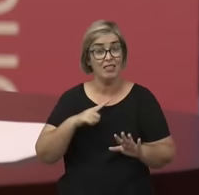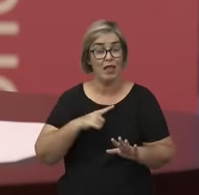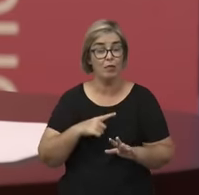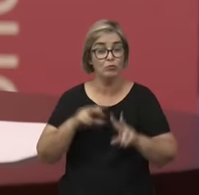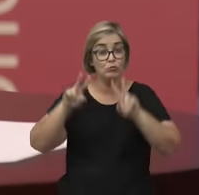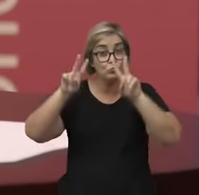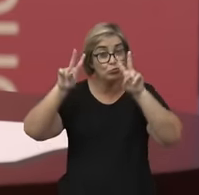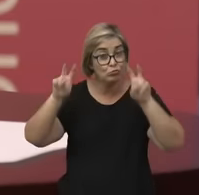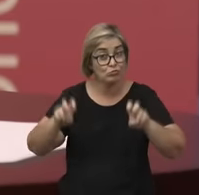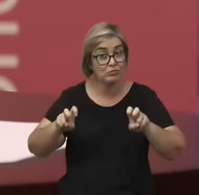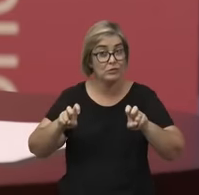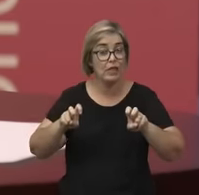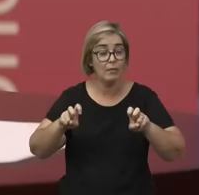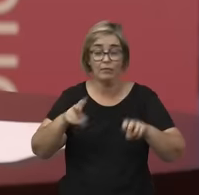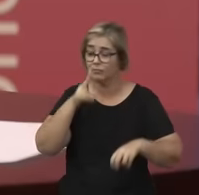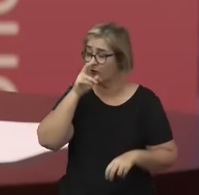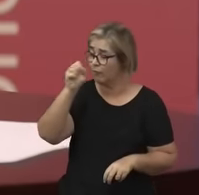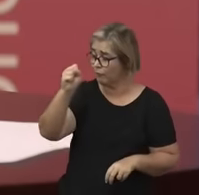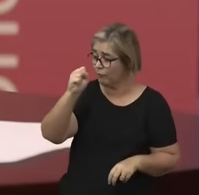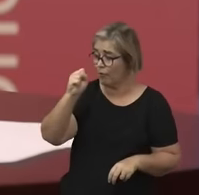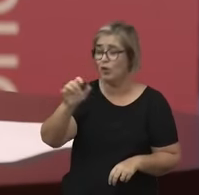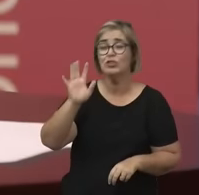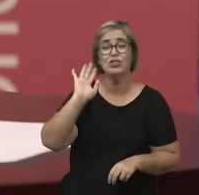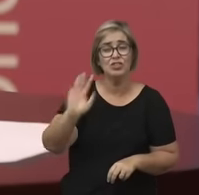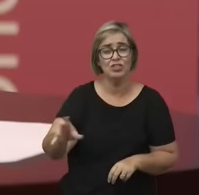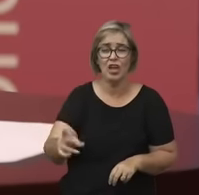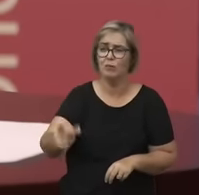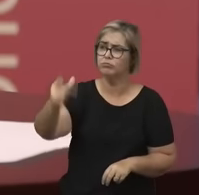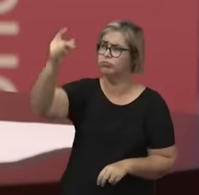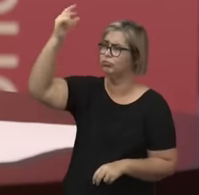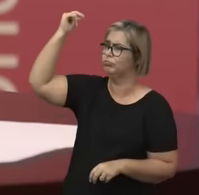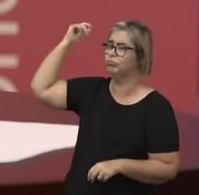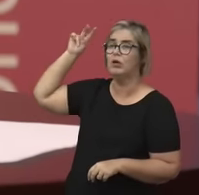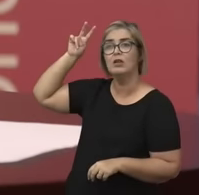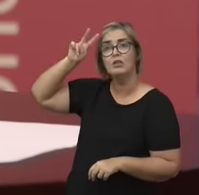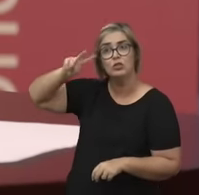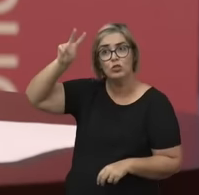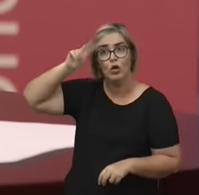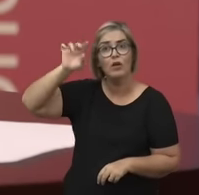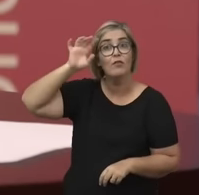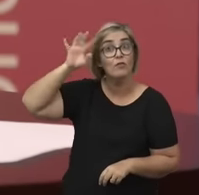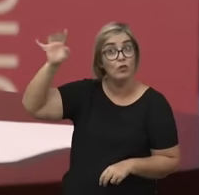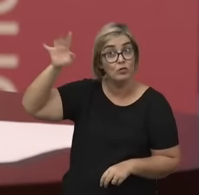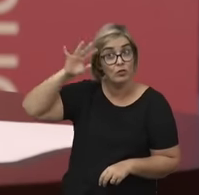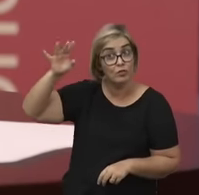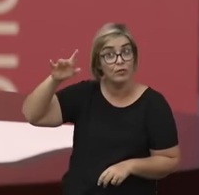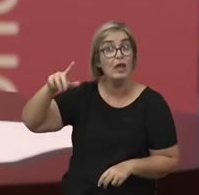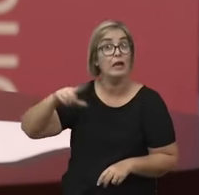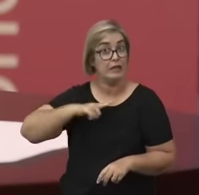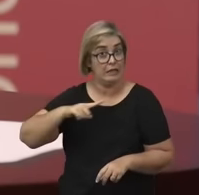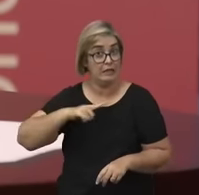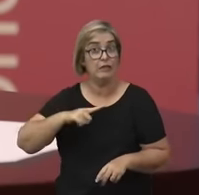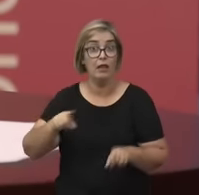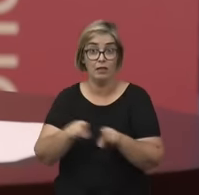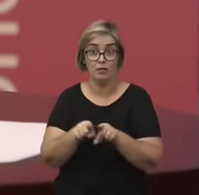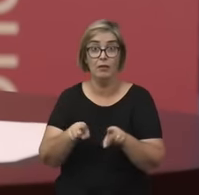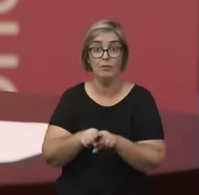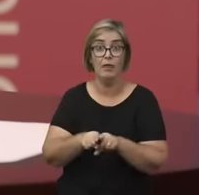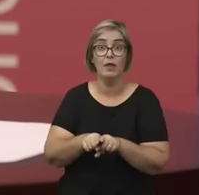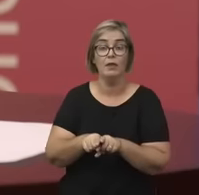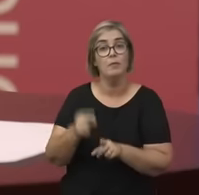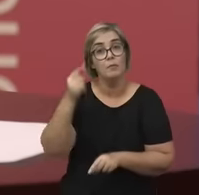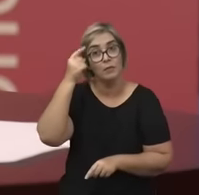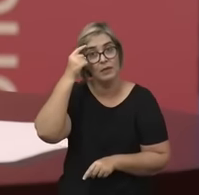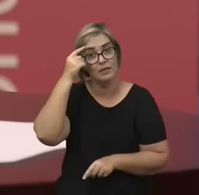que sempre existiu na história da filosofia, pensado também por filósofos canônicos, que é a questão